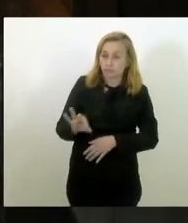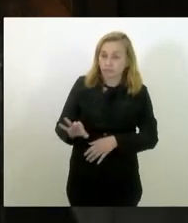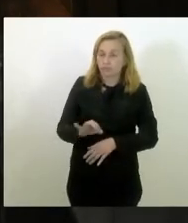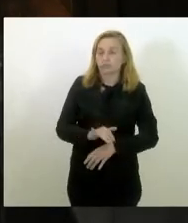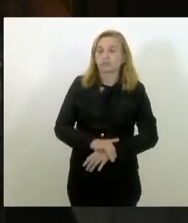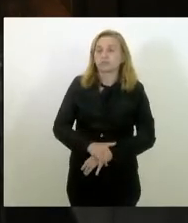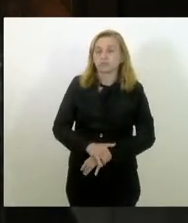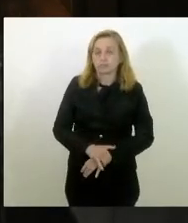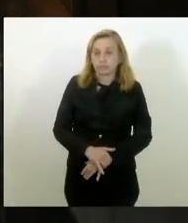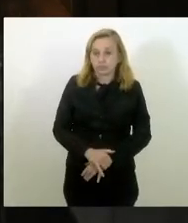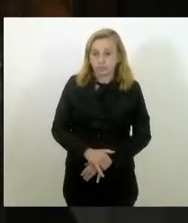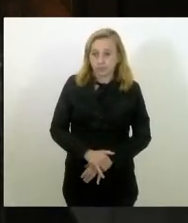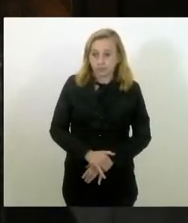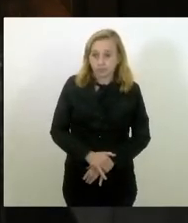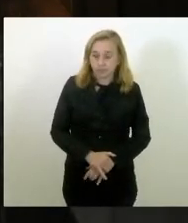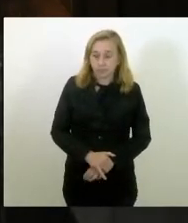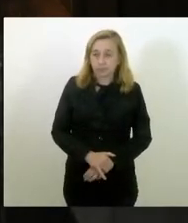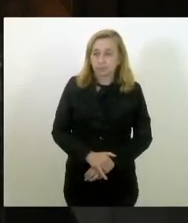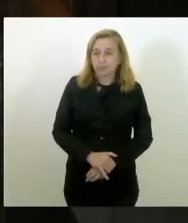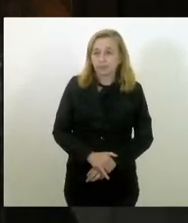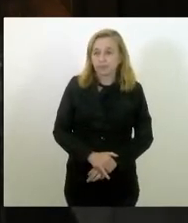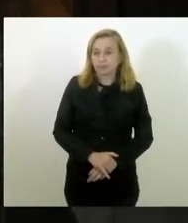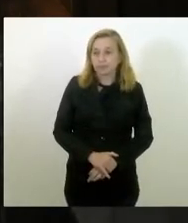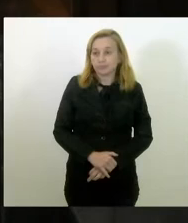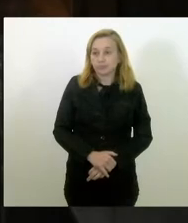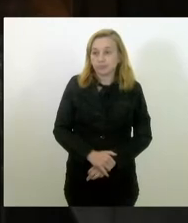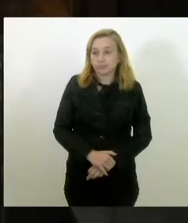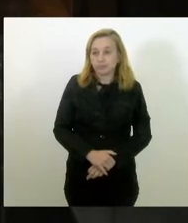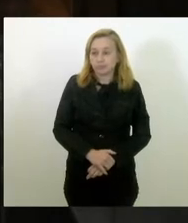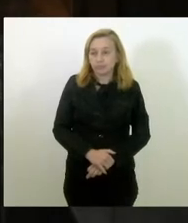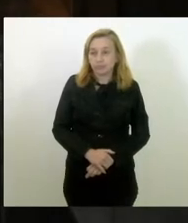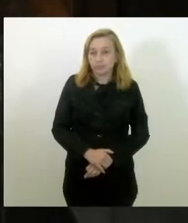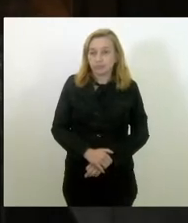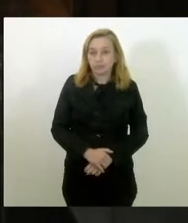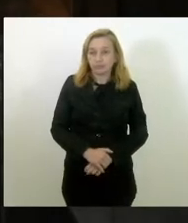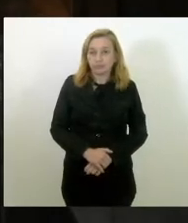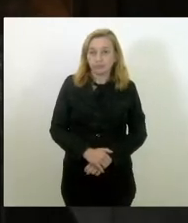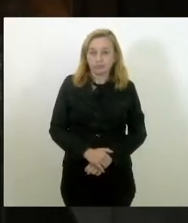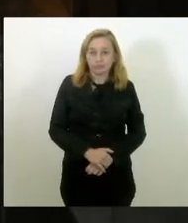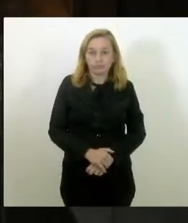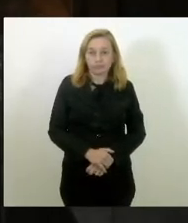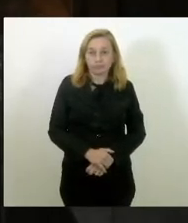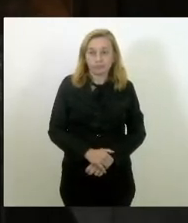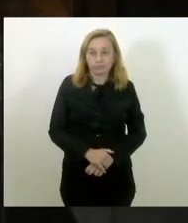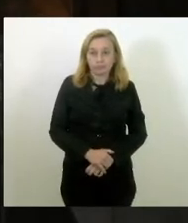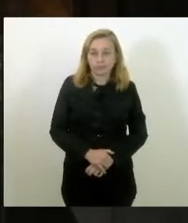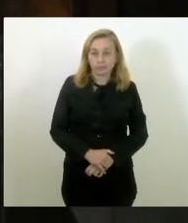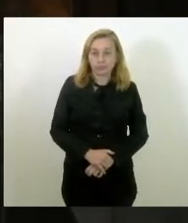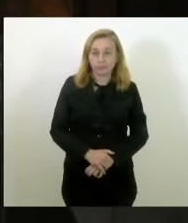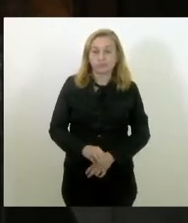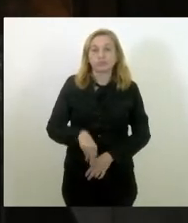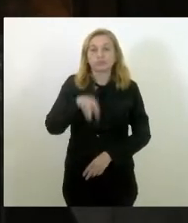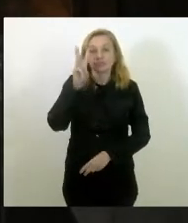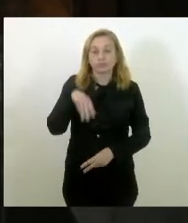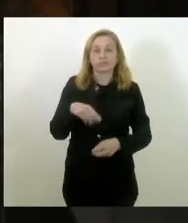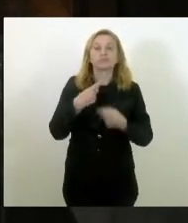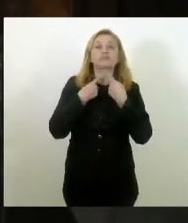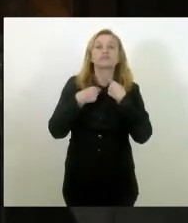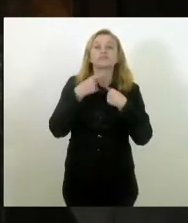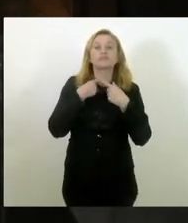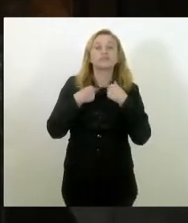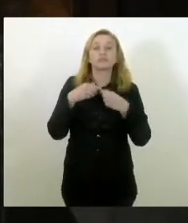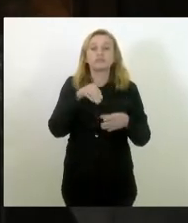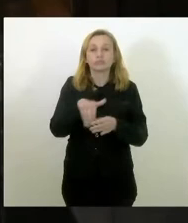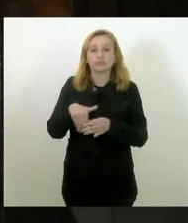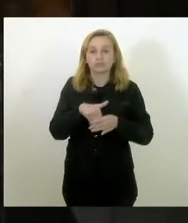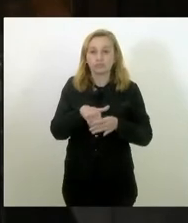De 10 para 5 pontos percentuais. E quem assim o desejar, no voto